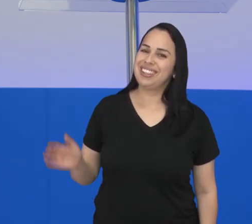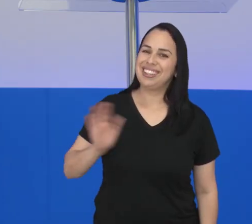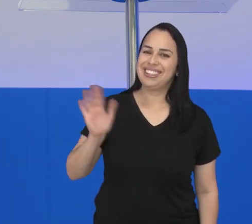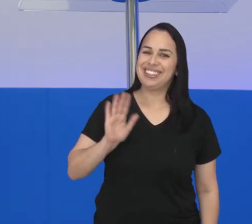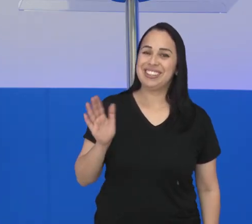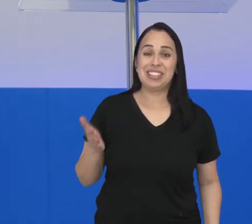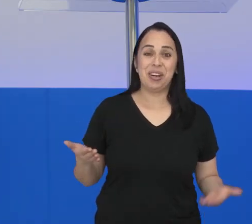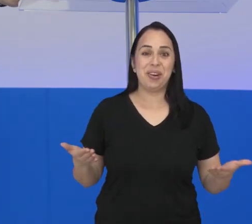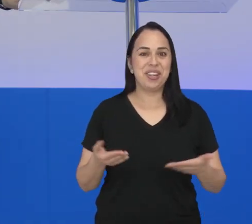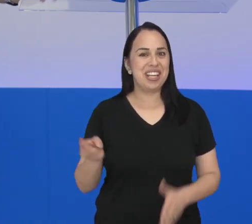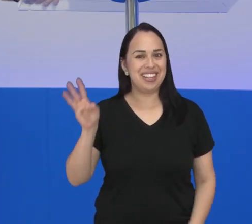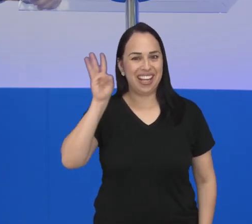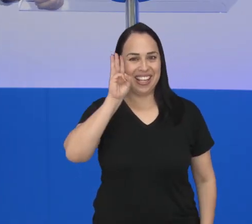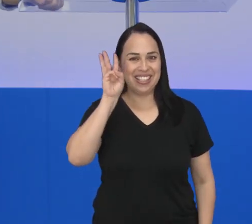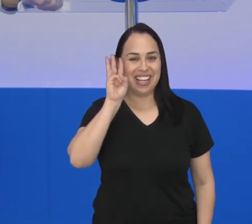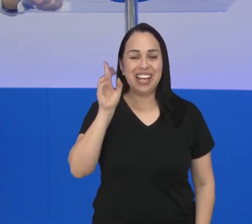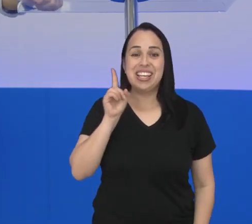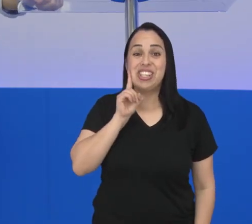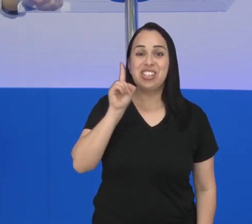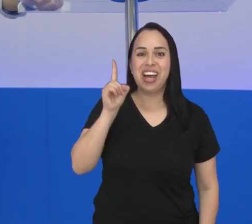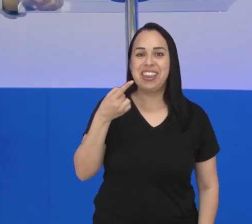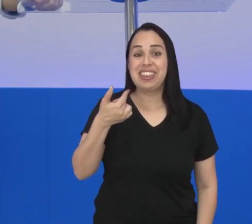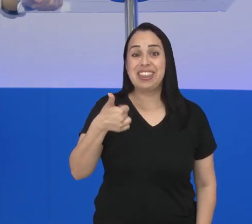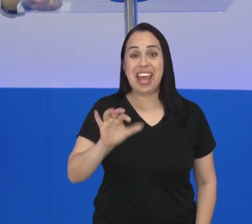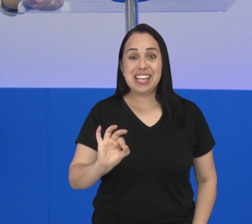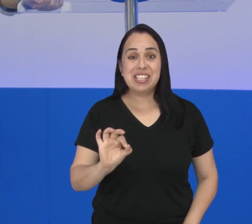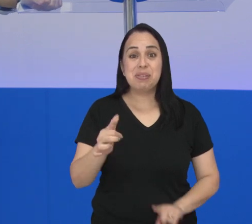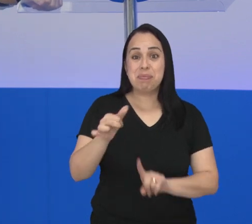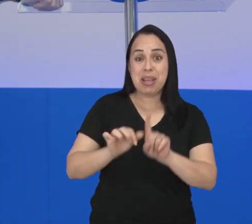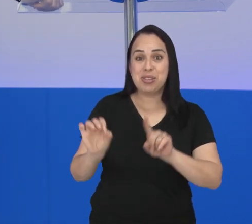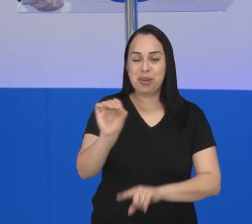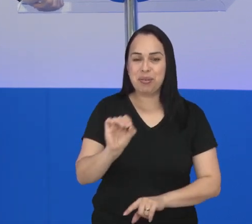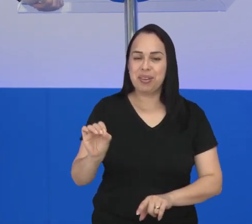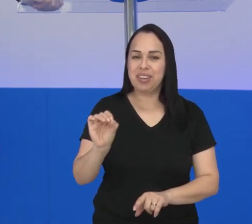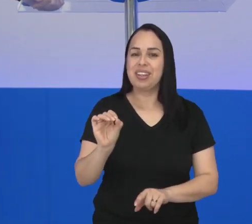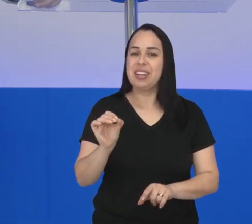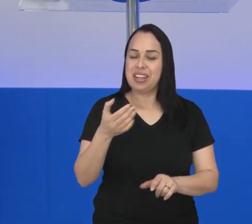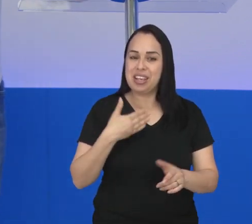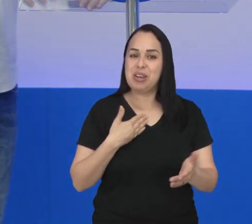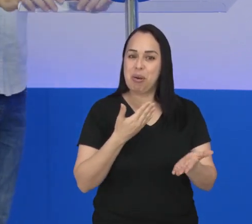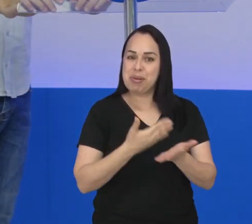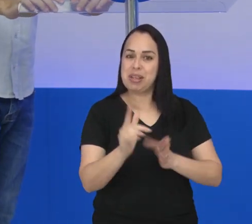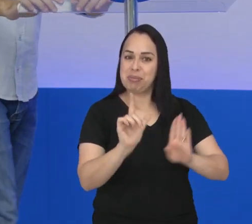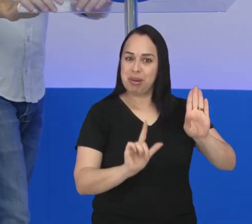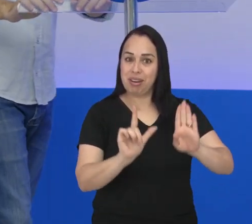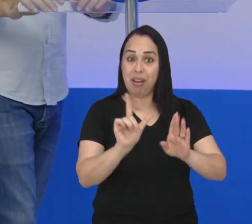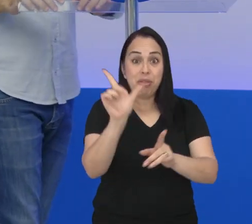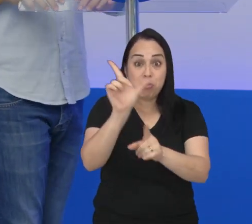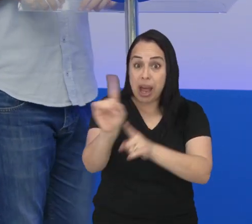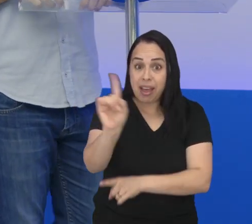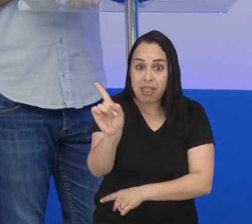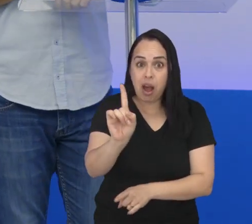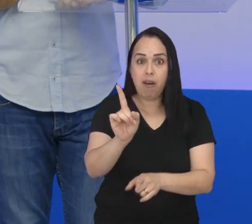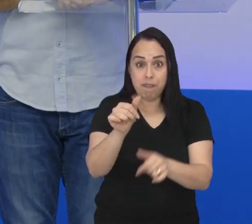Olá, hoje é terça-feira, 10 de outubro e este é o Boletim Legislativo. Fica com a gente porque tem muita notícia da